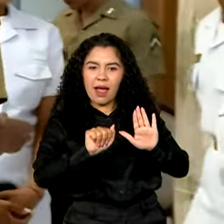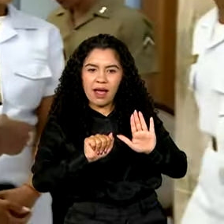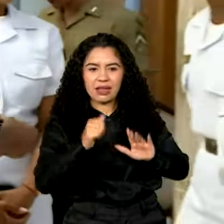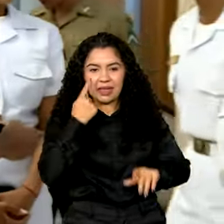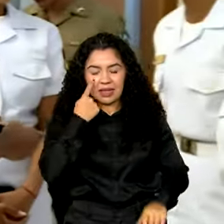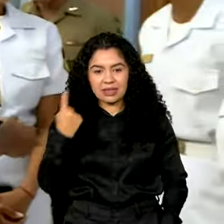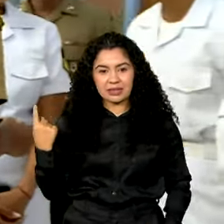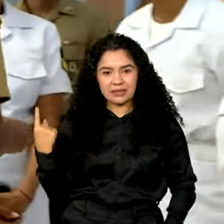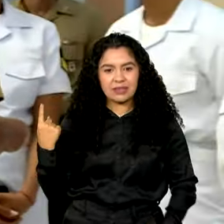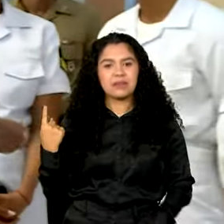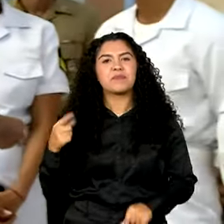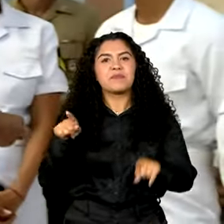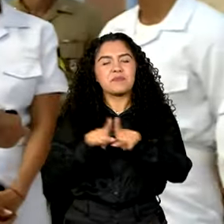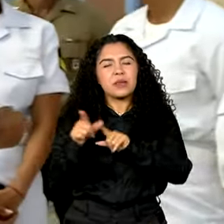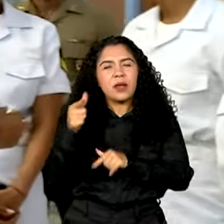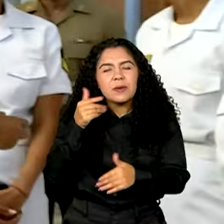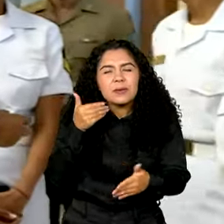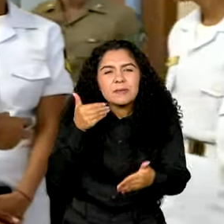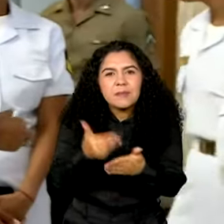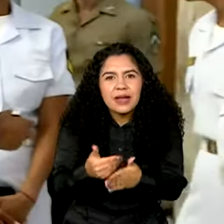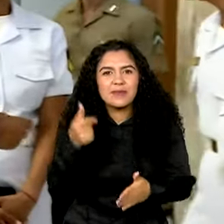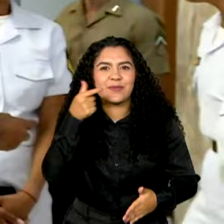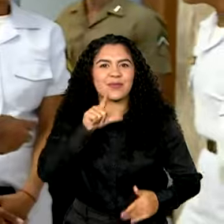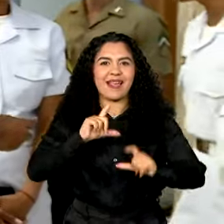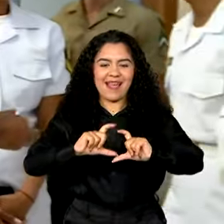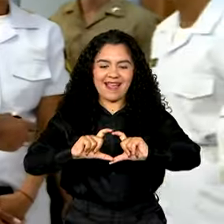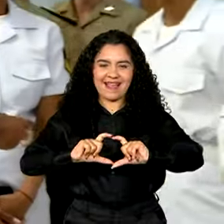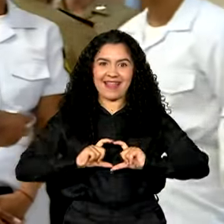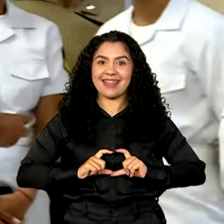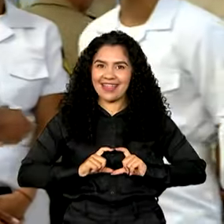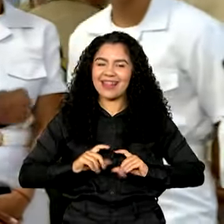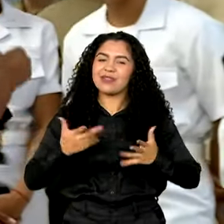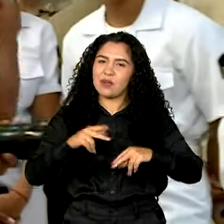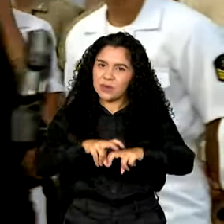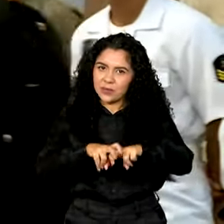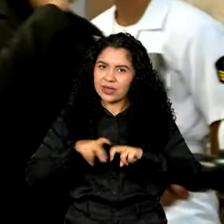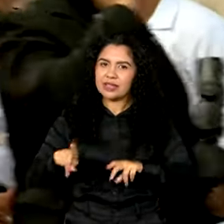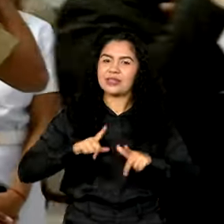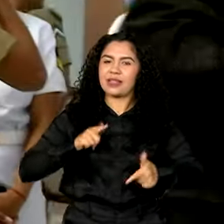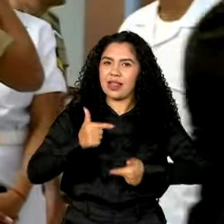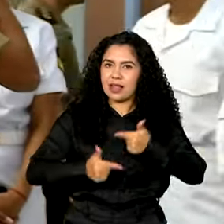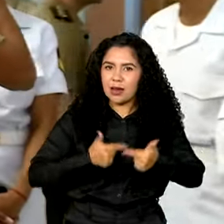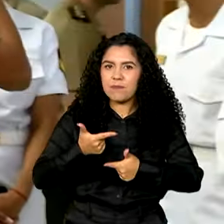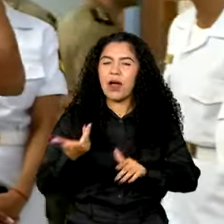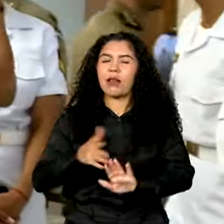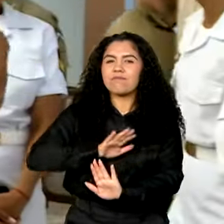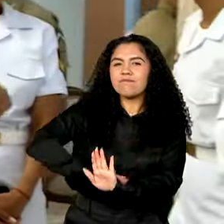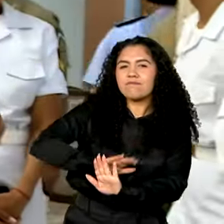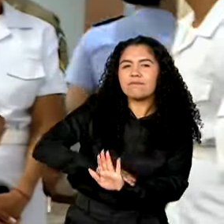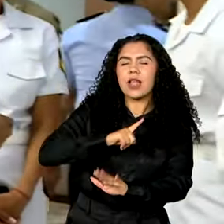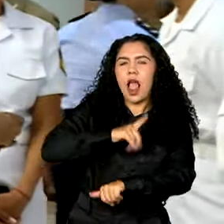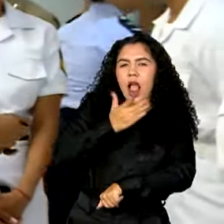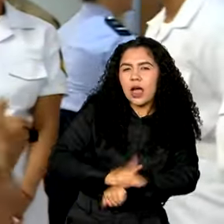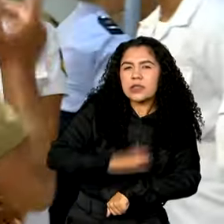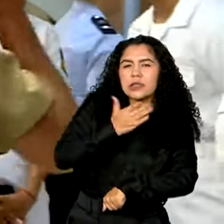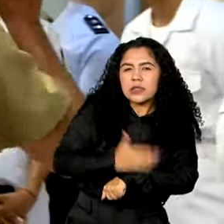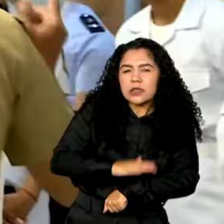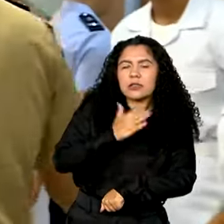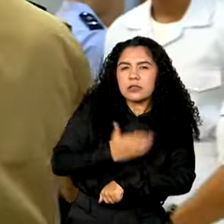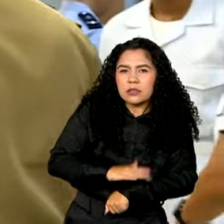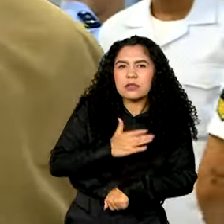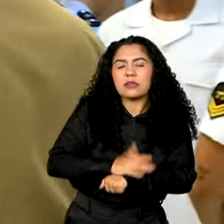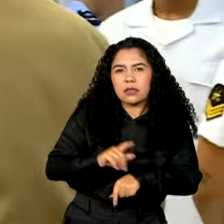mais perto da medalha. a gente chega. Então, é com esse trabalho, que às vezes é no bastidores, é no dia a dia, nessa construção da